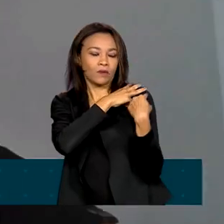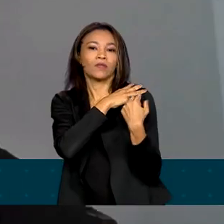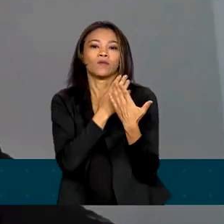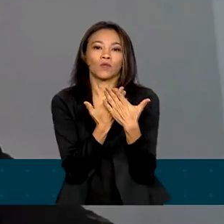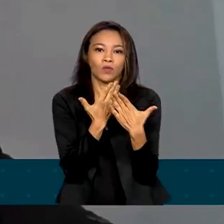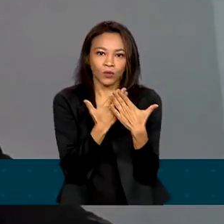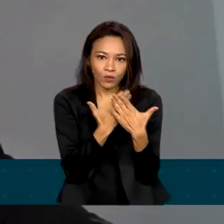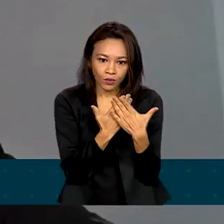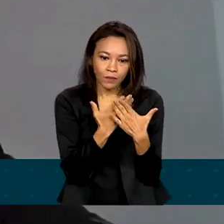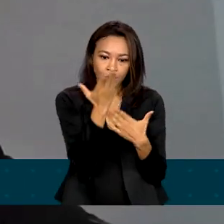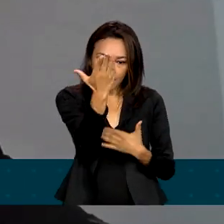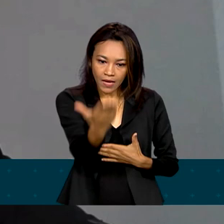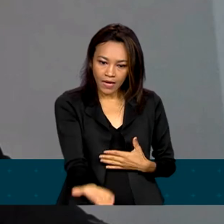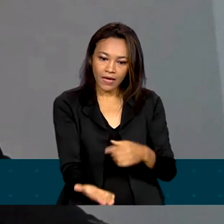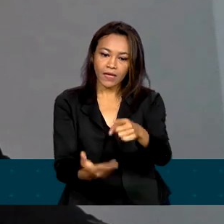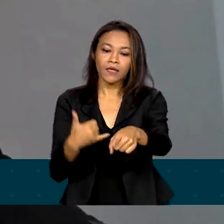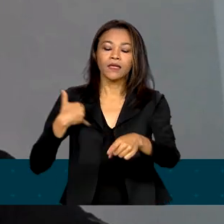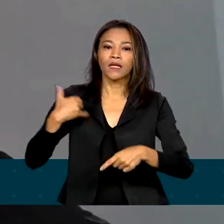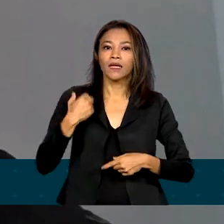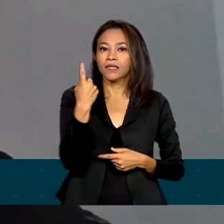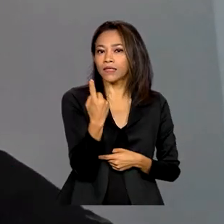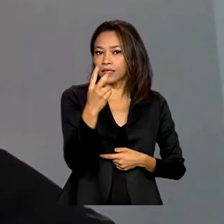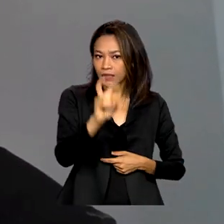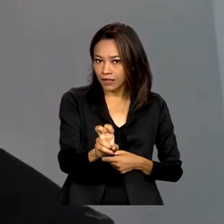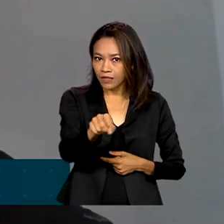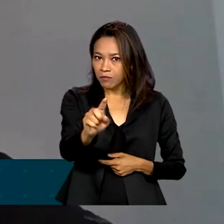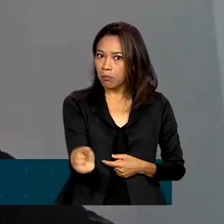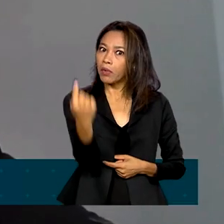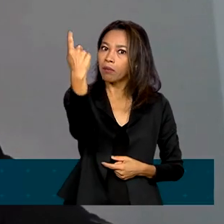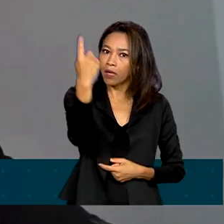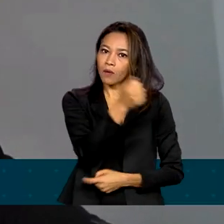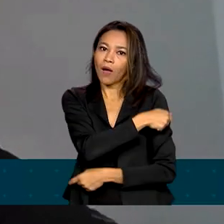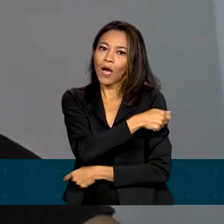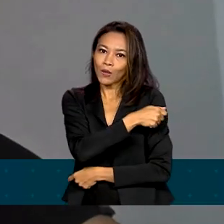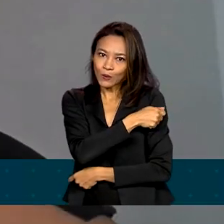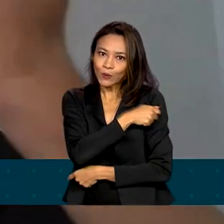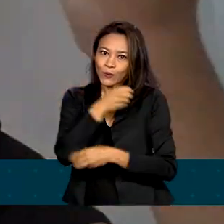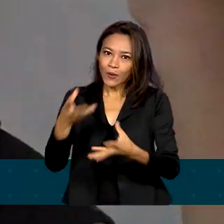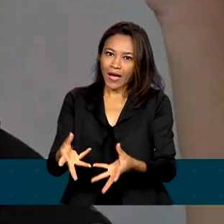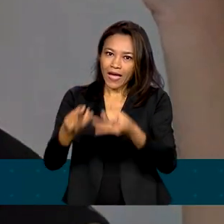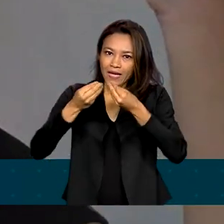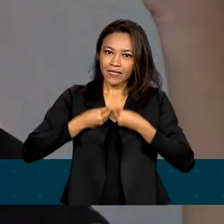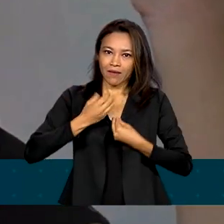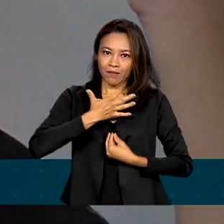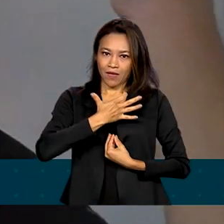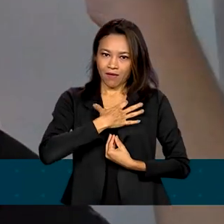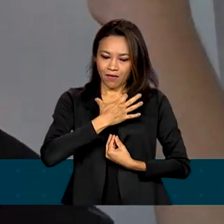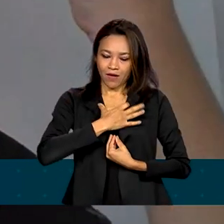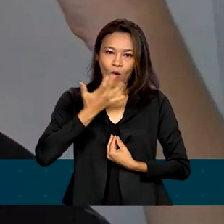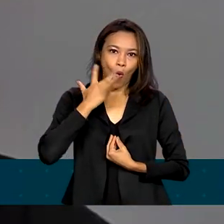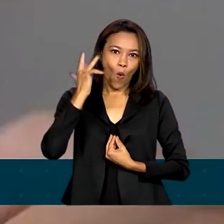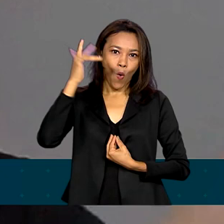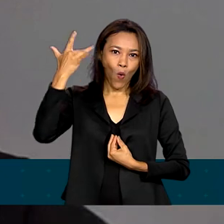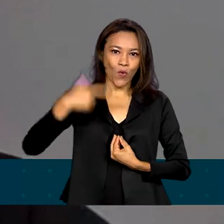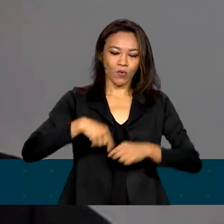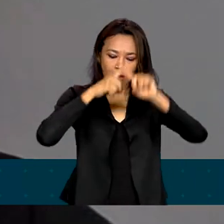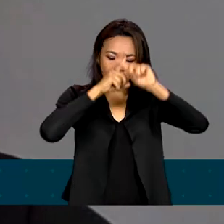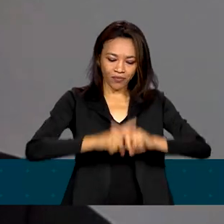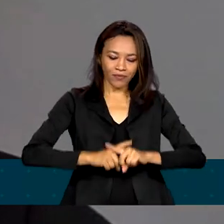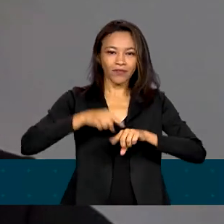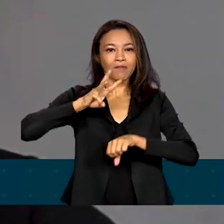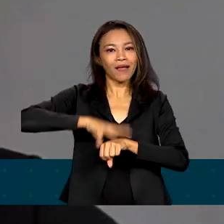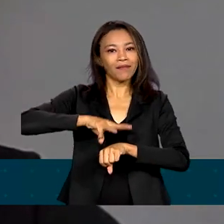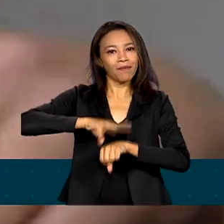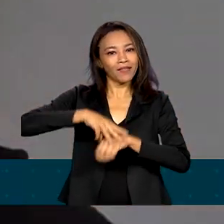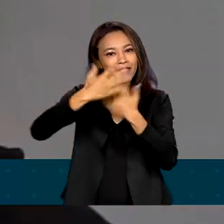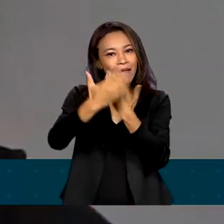médio. O Matheus tem 15 anos e foi o primeiro aluno a receber ouro na Olimpíada de Matemática, na cidade de